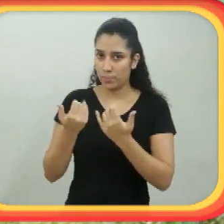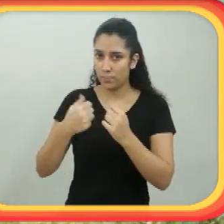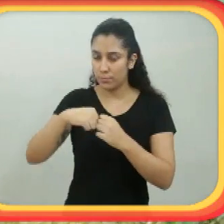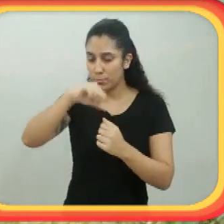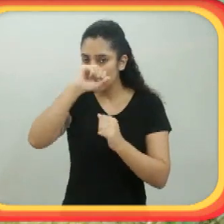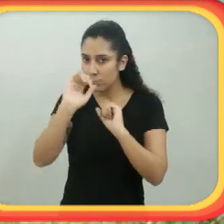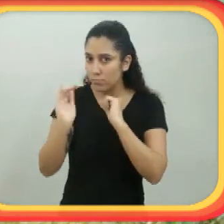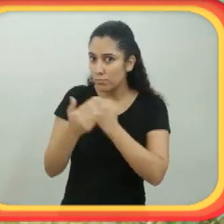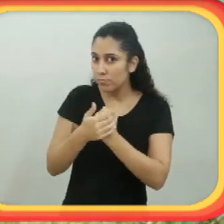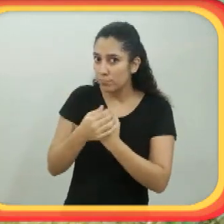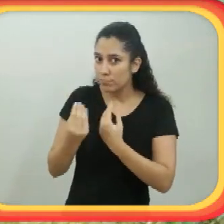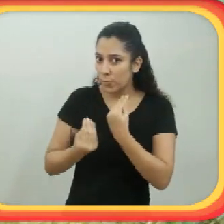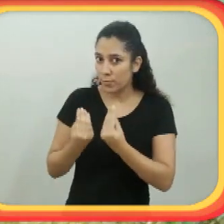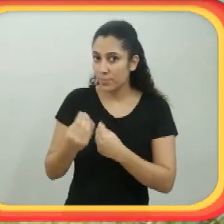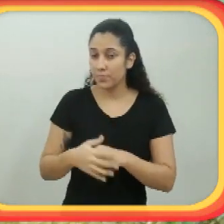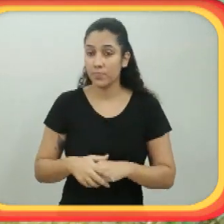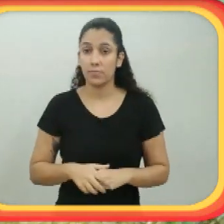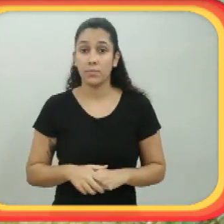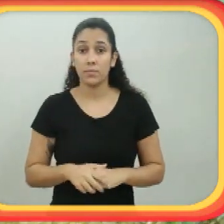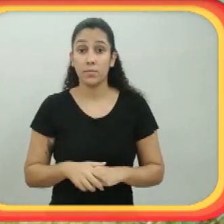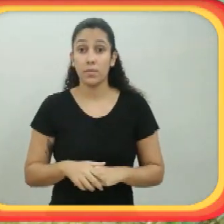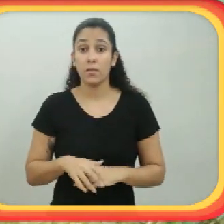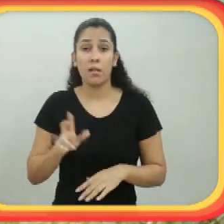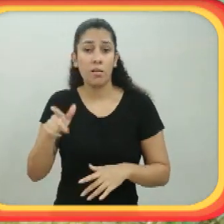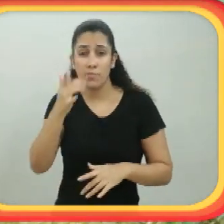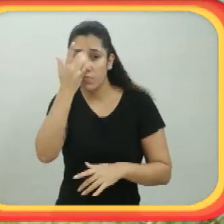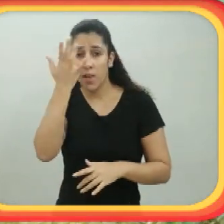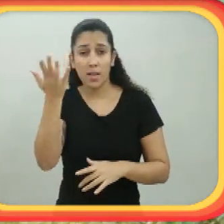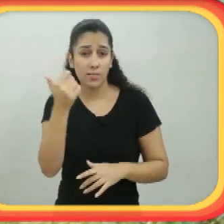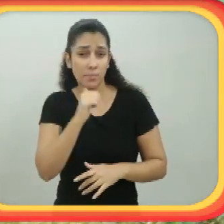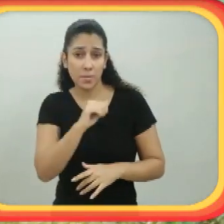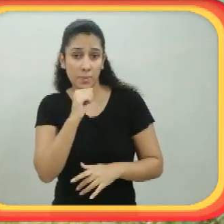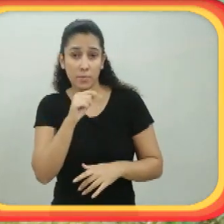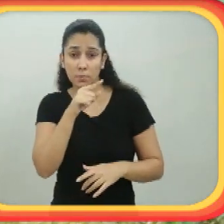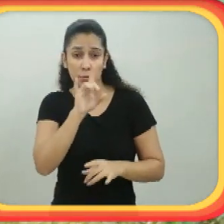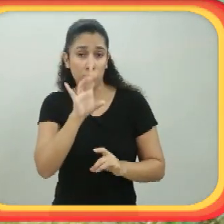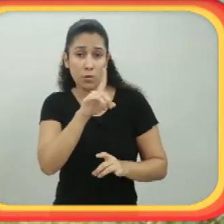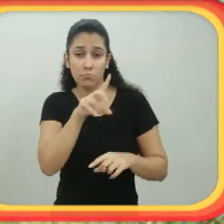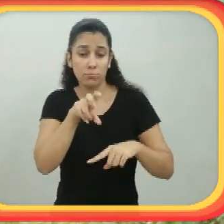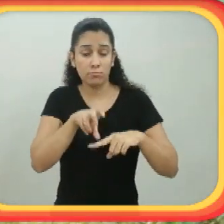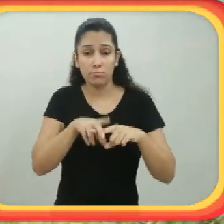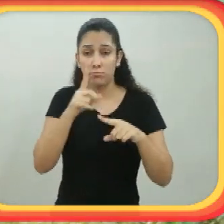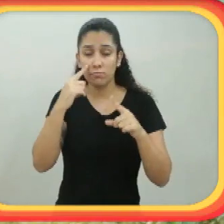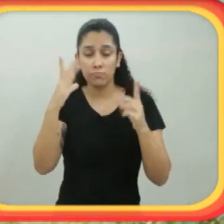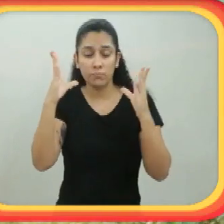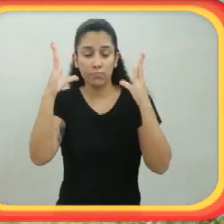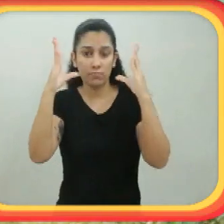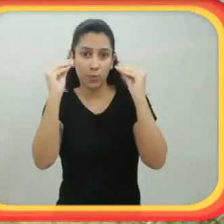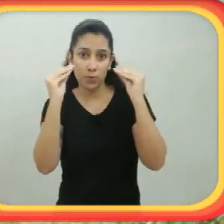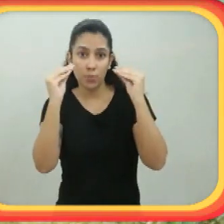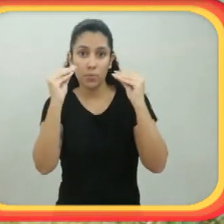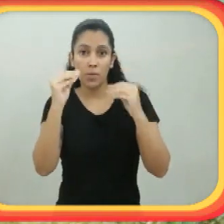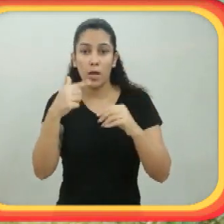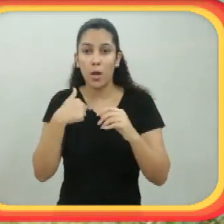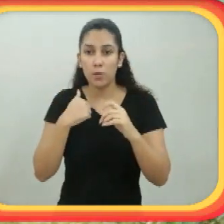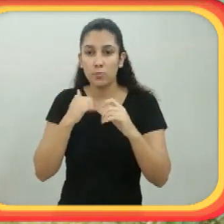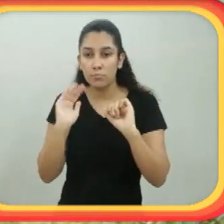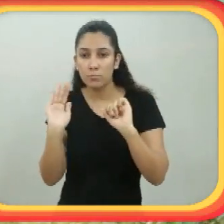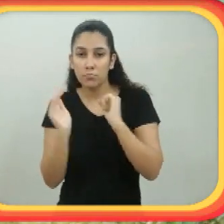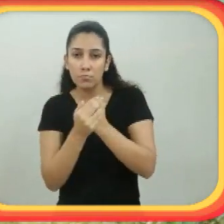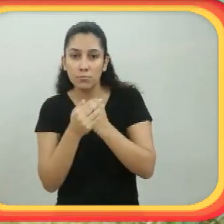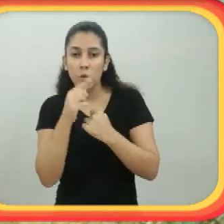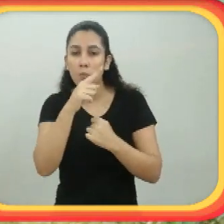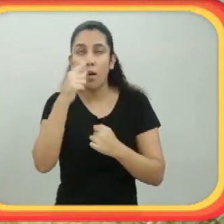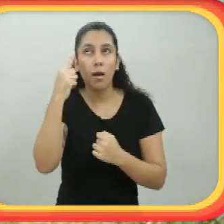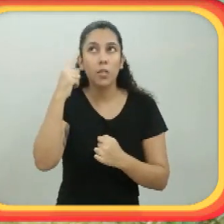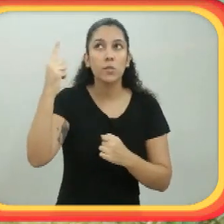Se só fecha os olhos, eu me escondo. E aí você tem que adivinhar onde eu estou. Falei, cara, que incrível, né? Como as crianças